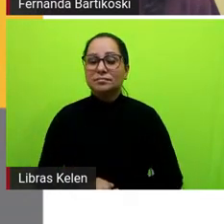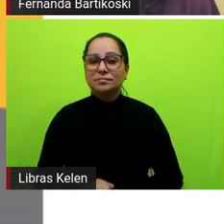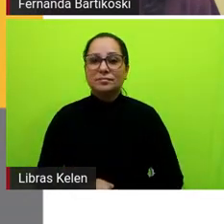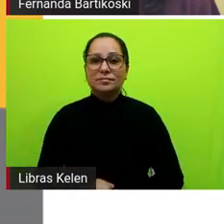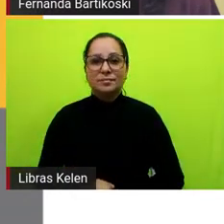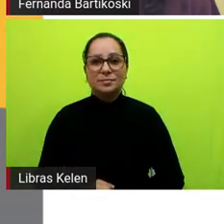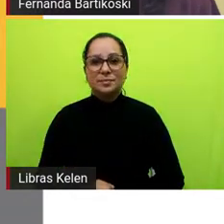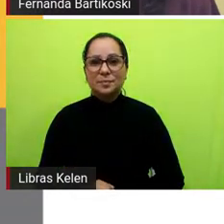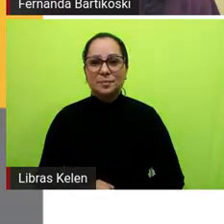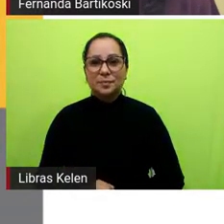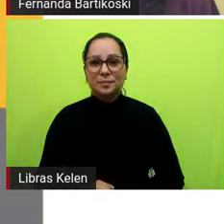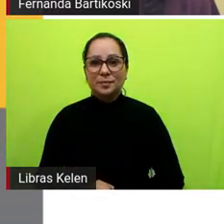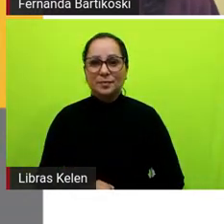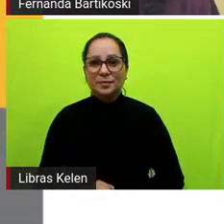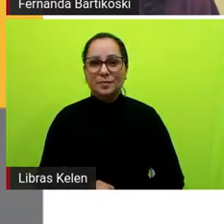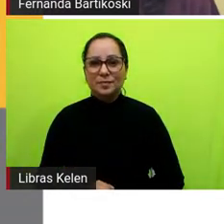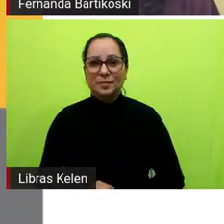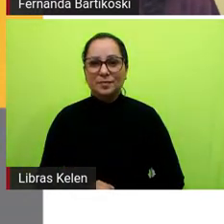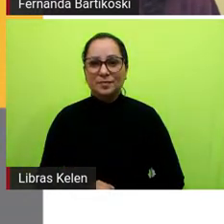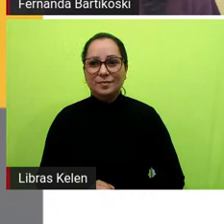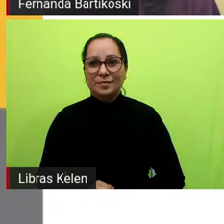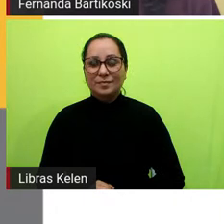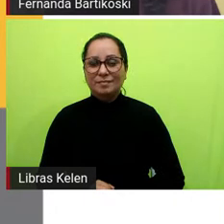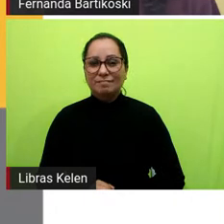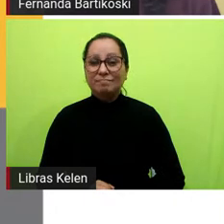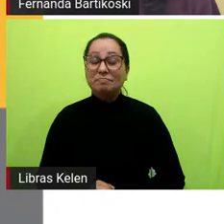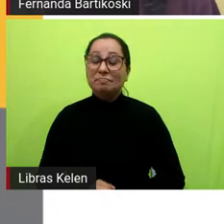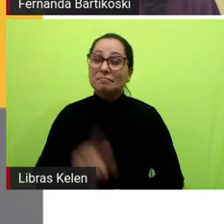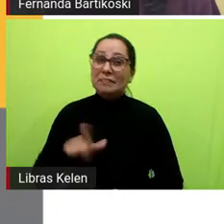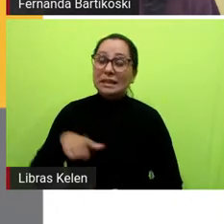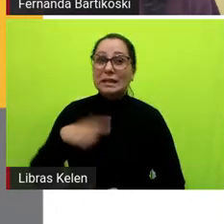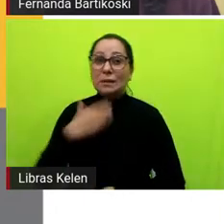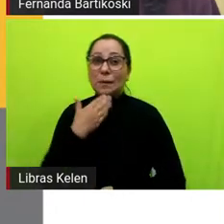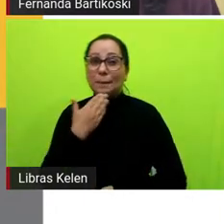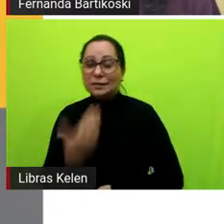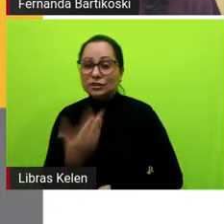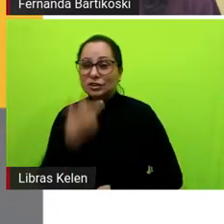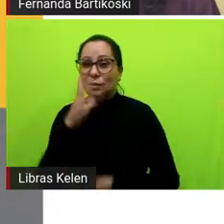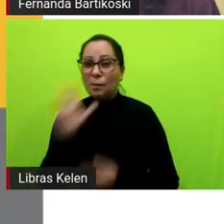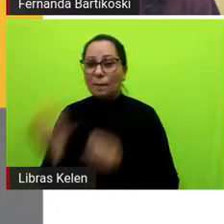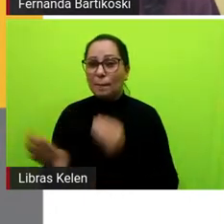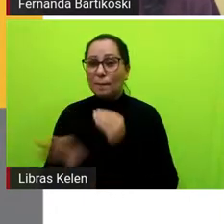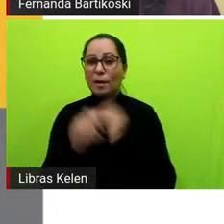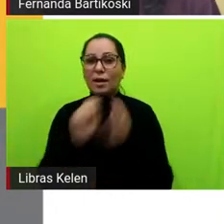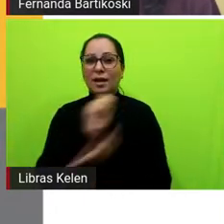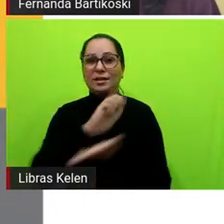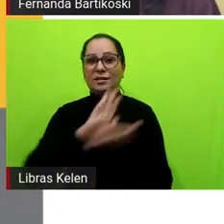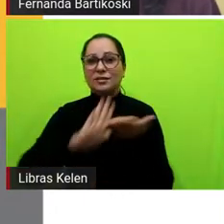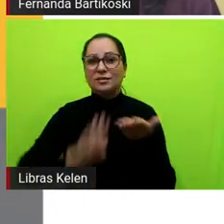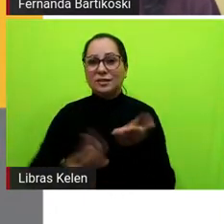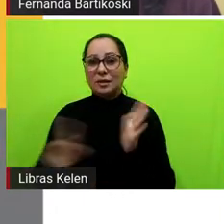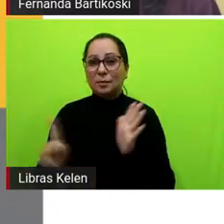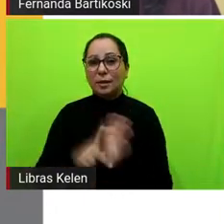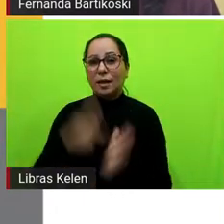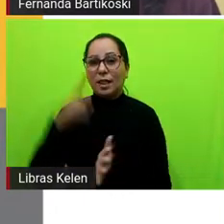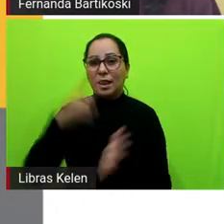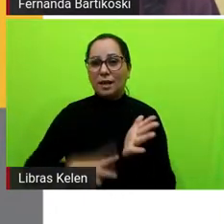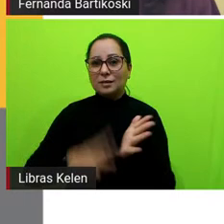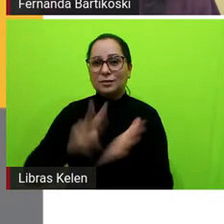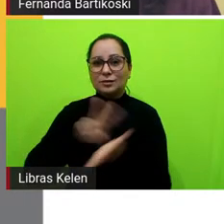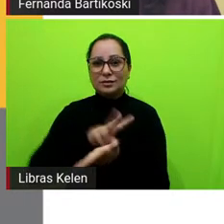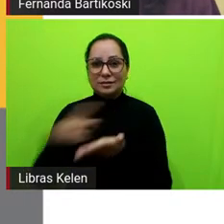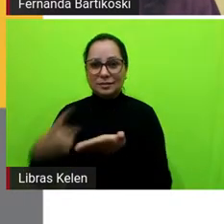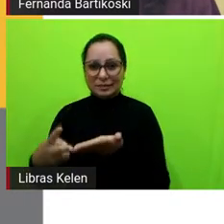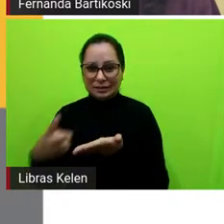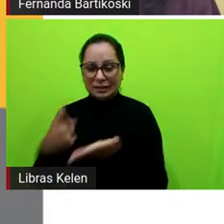um grande pedido pelo incremento de atividades de leitura e interpretação.